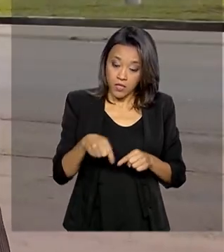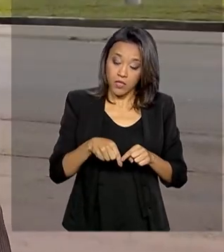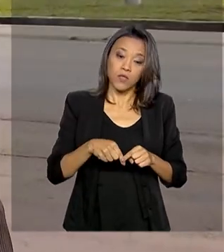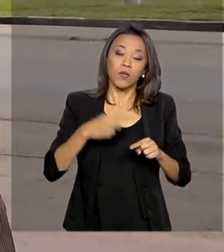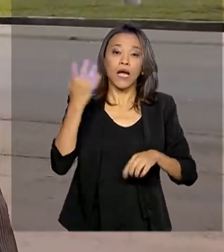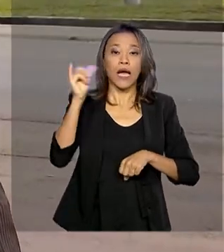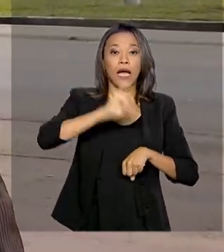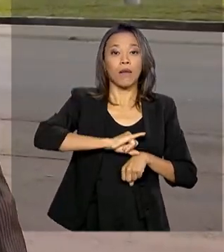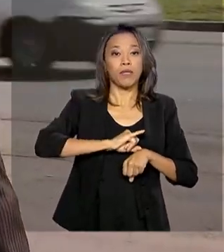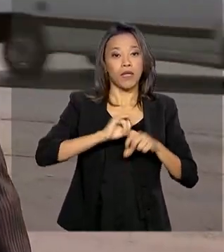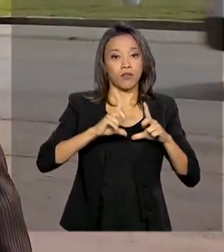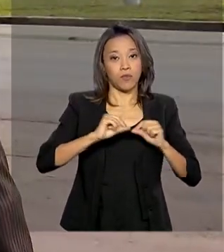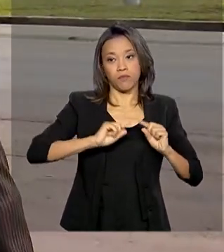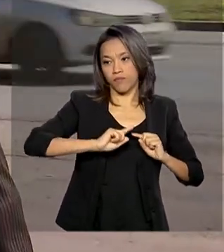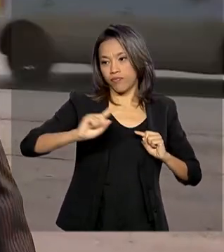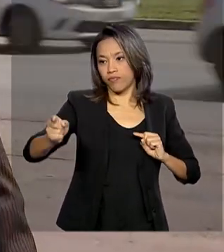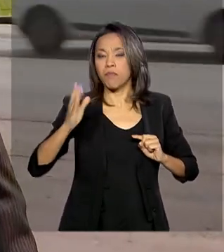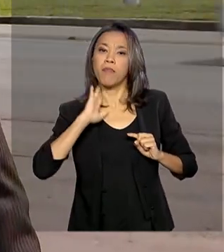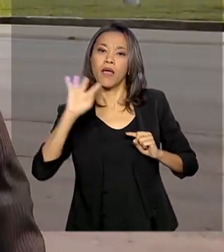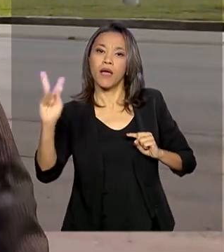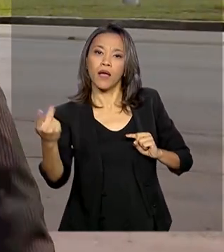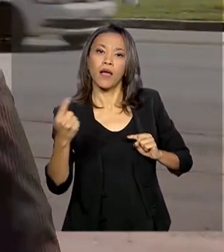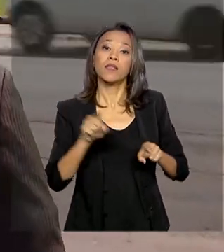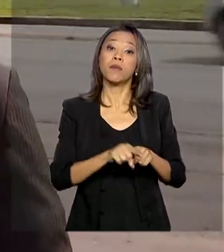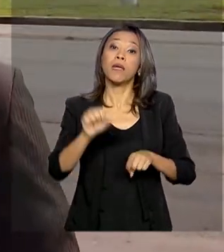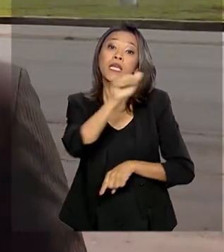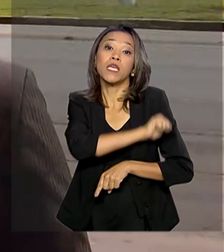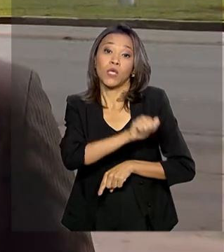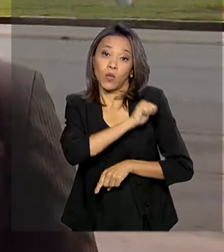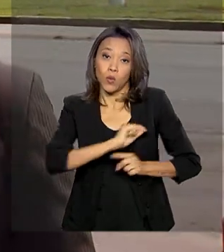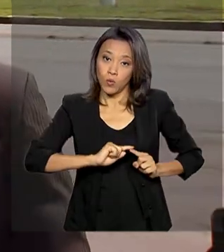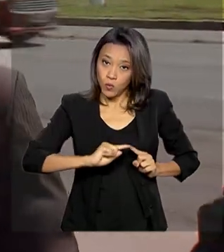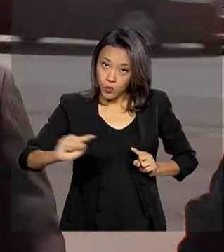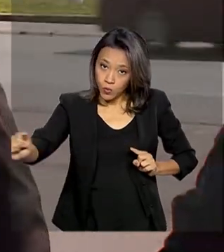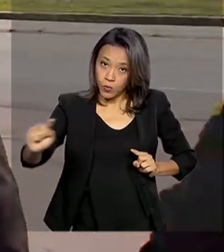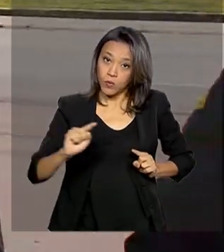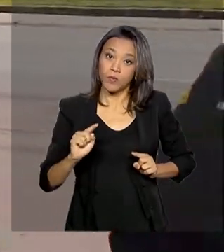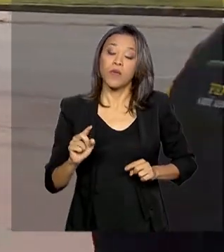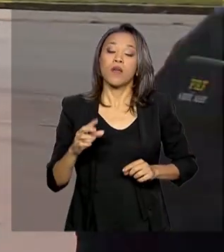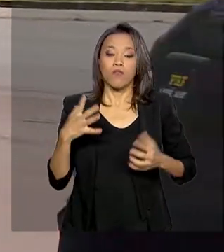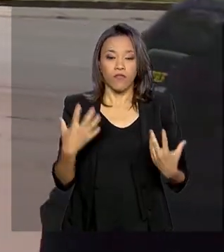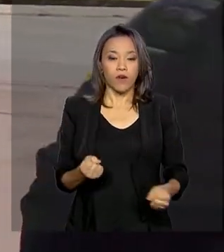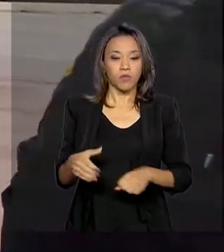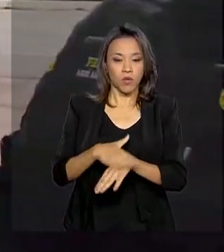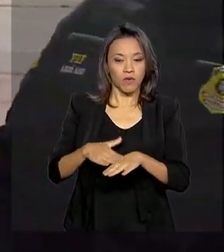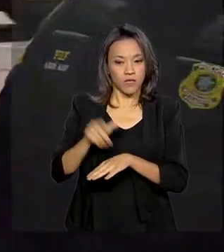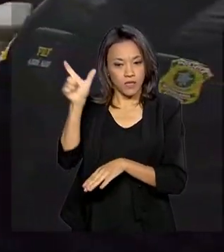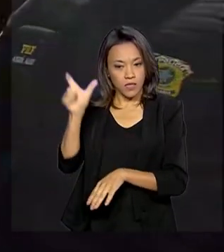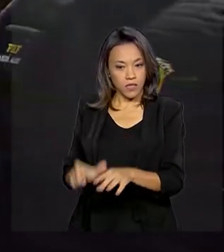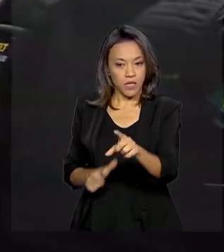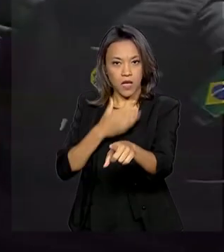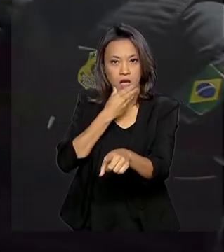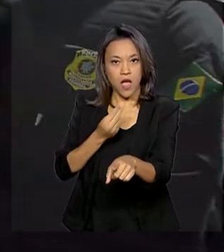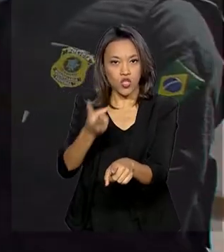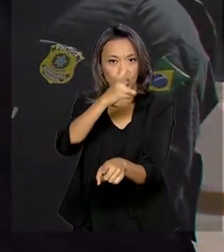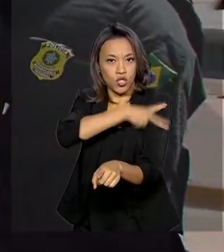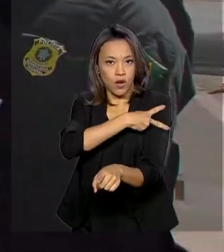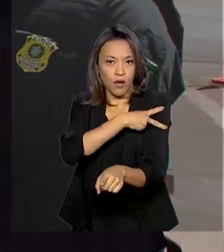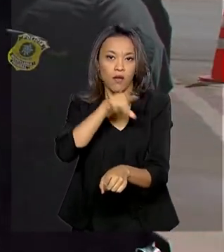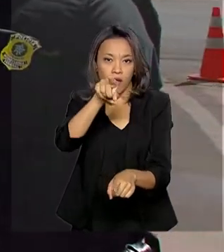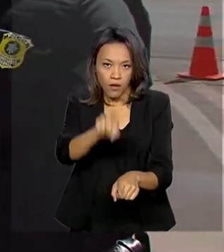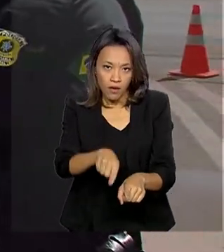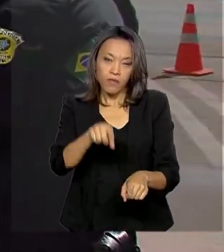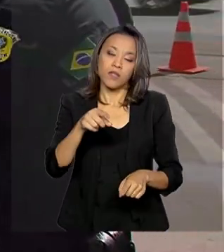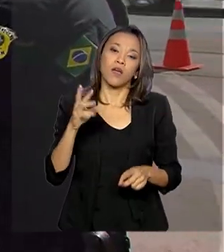capital federal com Belo Horizonte e também Rio de Janeiro. Sobre a operação, vou conversar com o André Alves, é chefe do Núcleo de Comunicação da